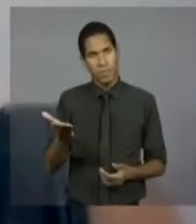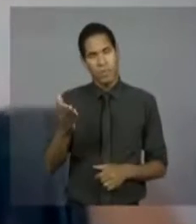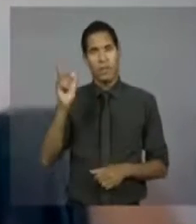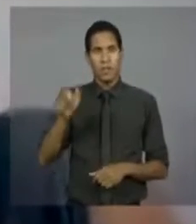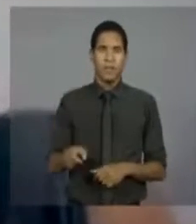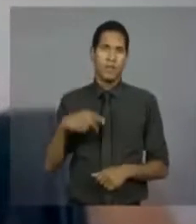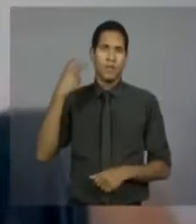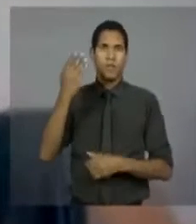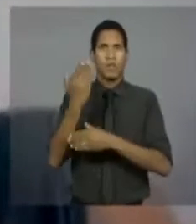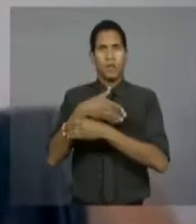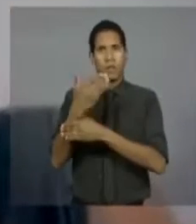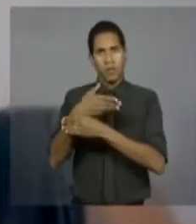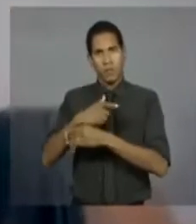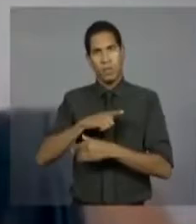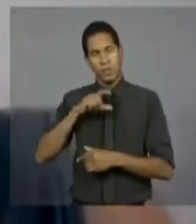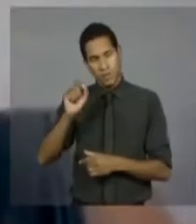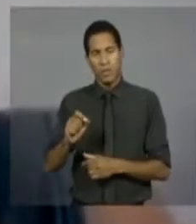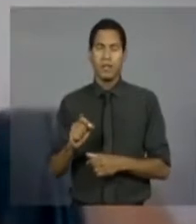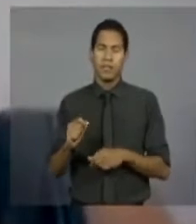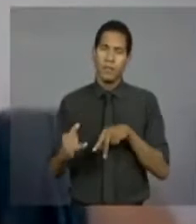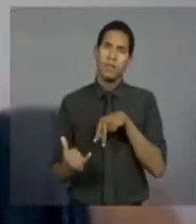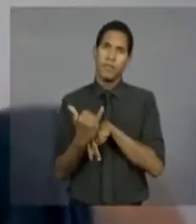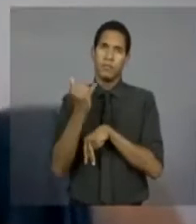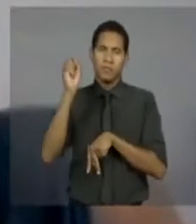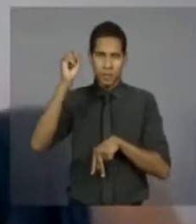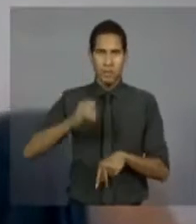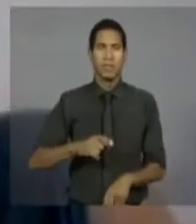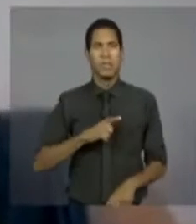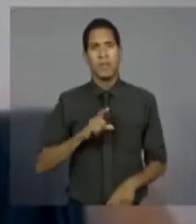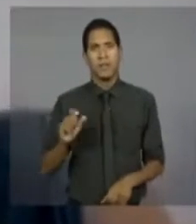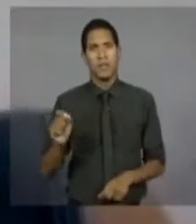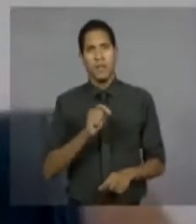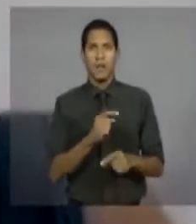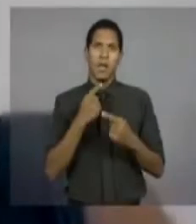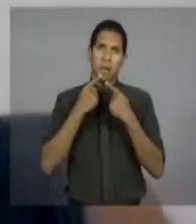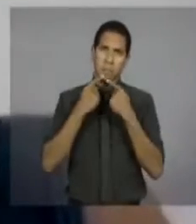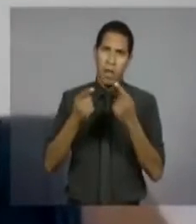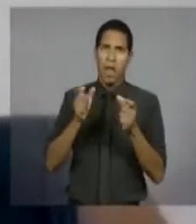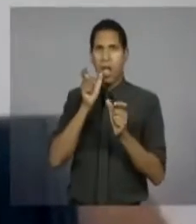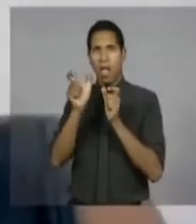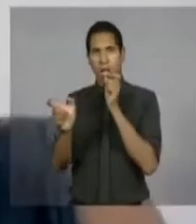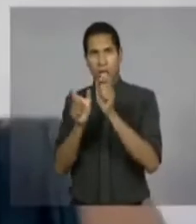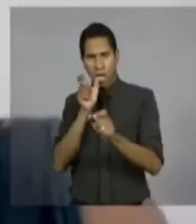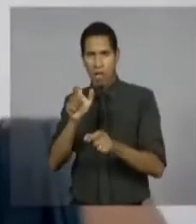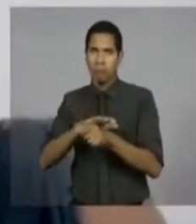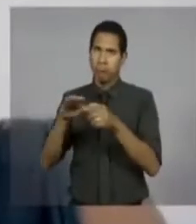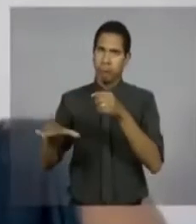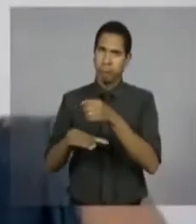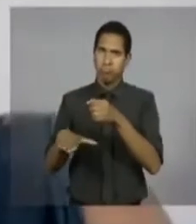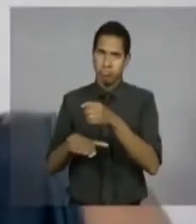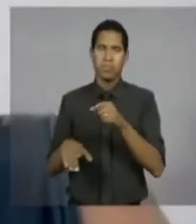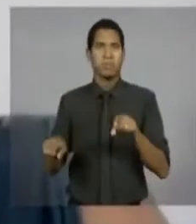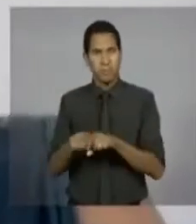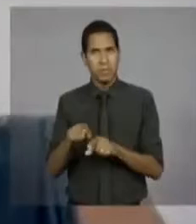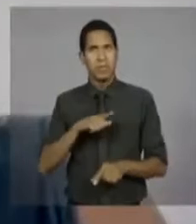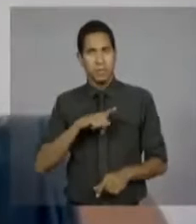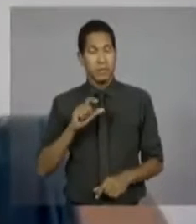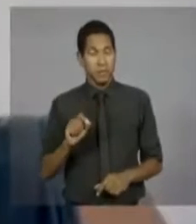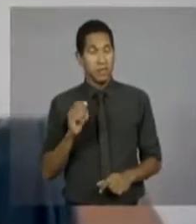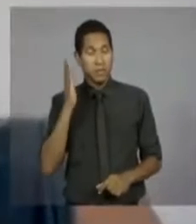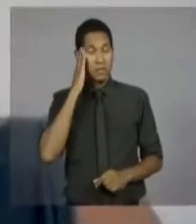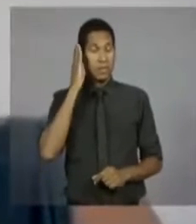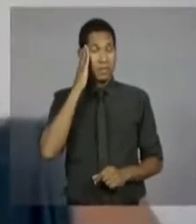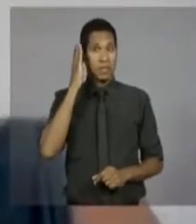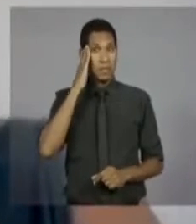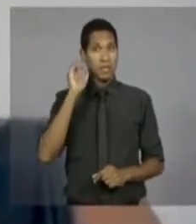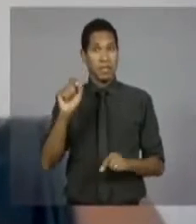Amadeu, que foi vítima, assim, de ofensas torpes. Você sabe muito bem o quanto eu